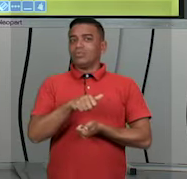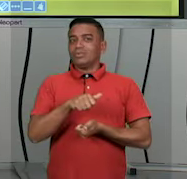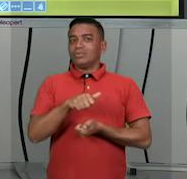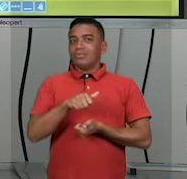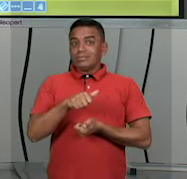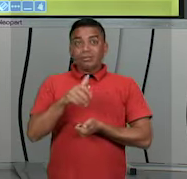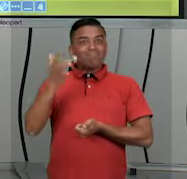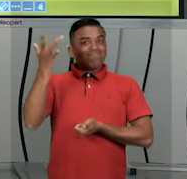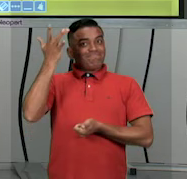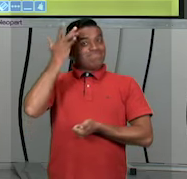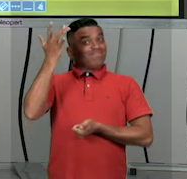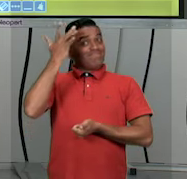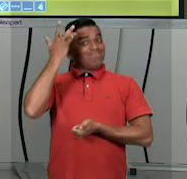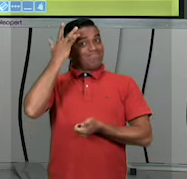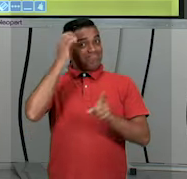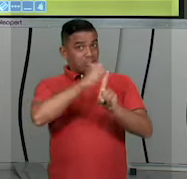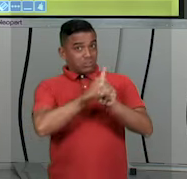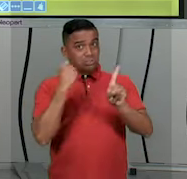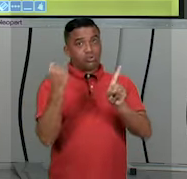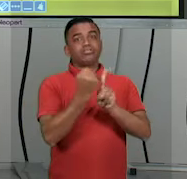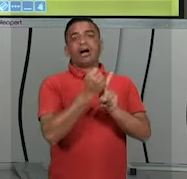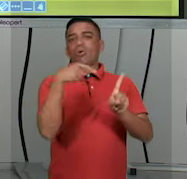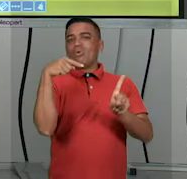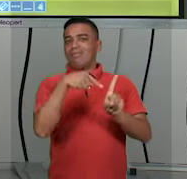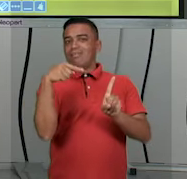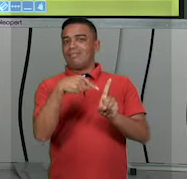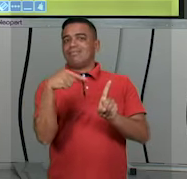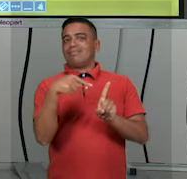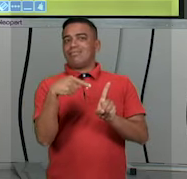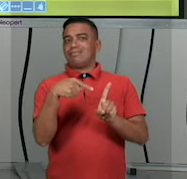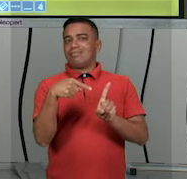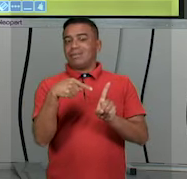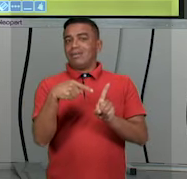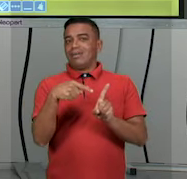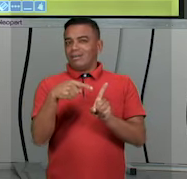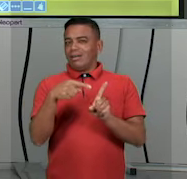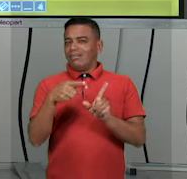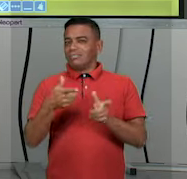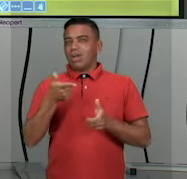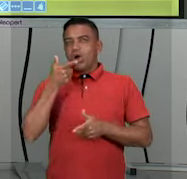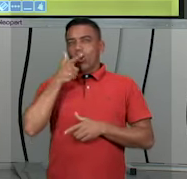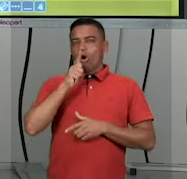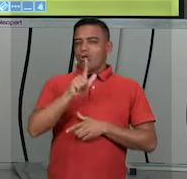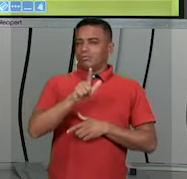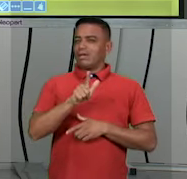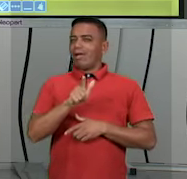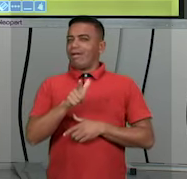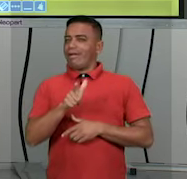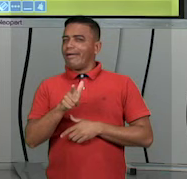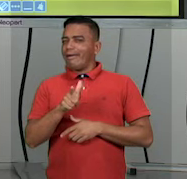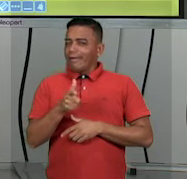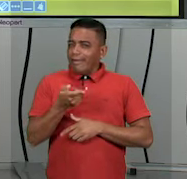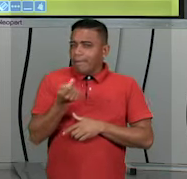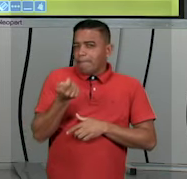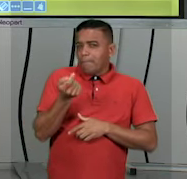maturidade social que vai chegar, né? Você vai se desprender um pouquinho, um pouquinho, da sua